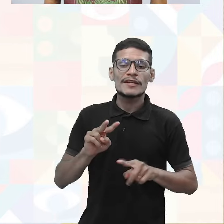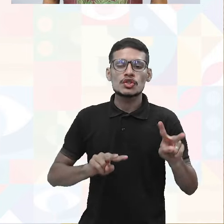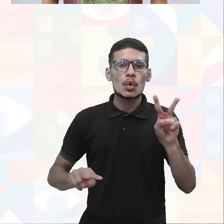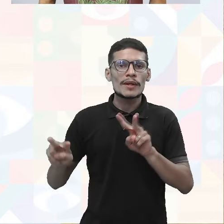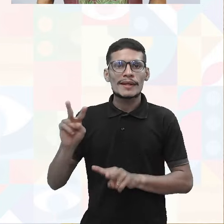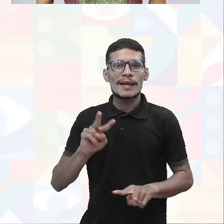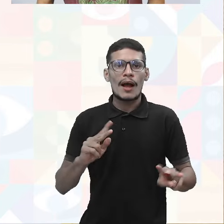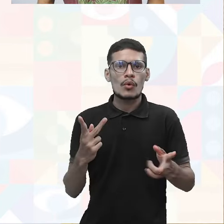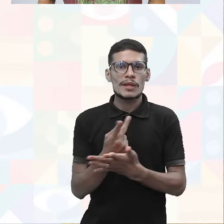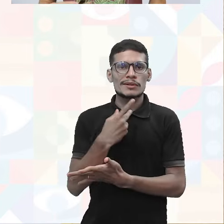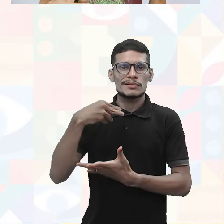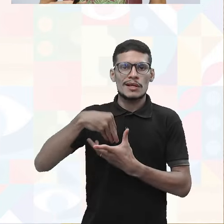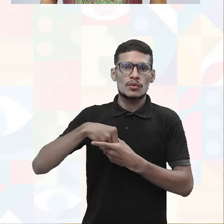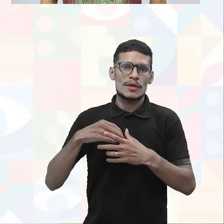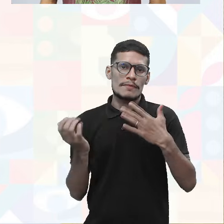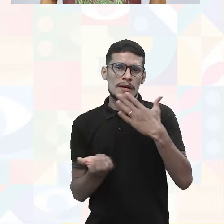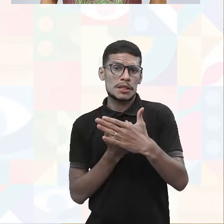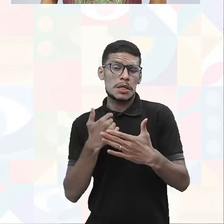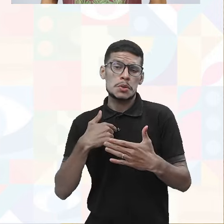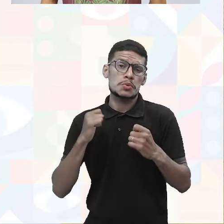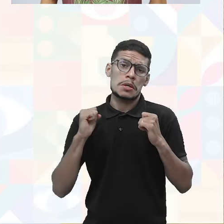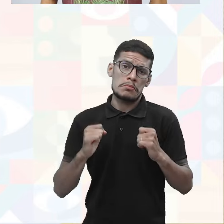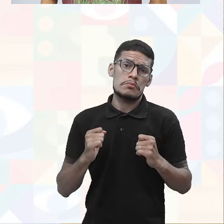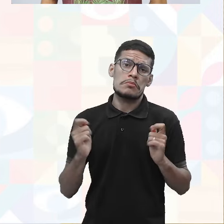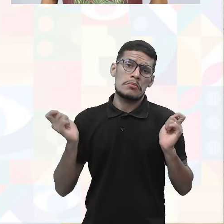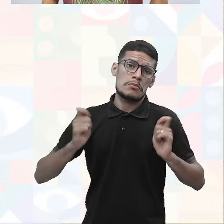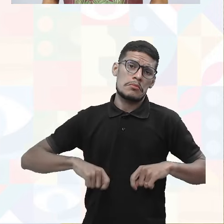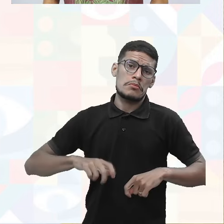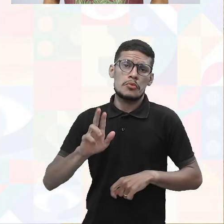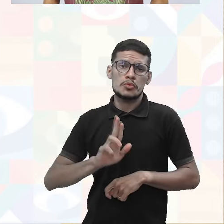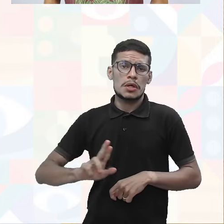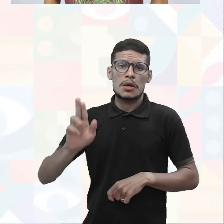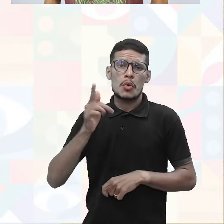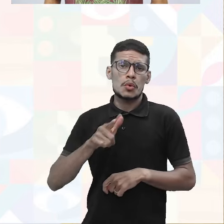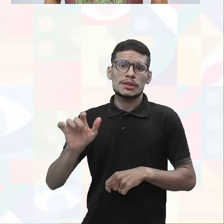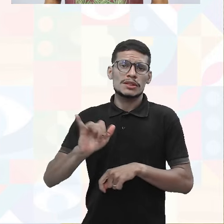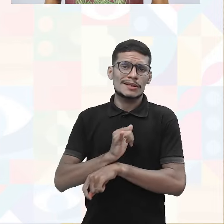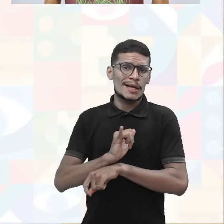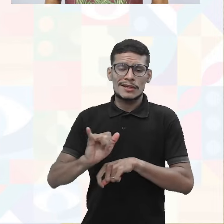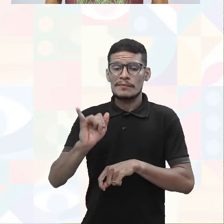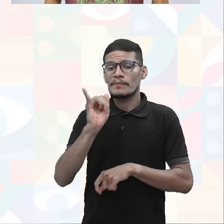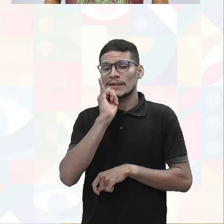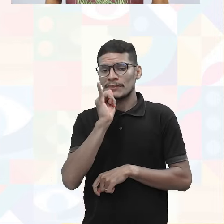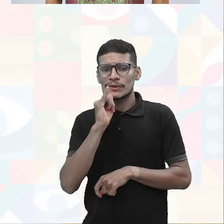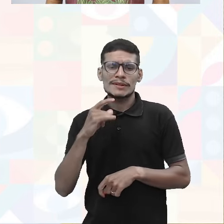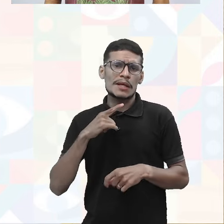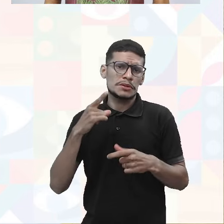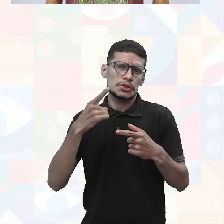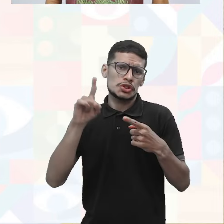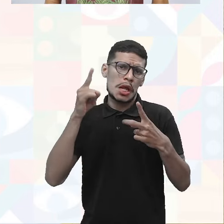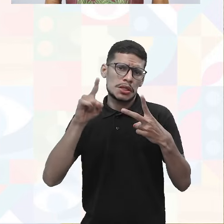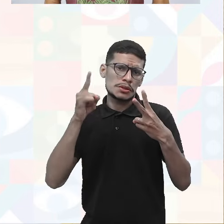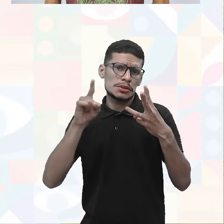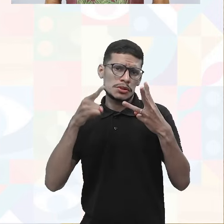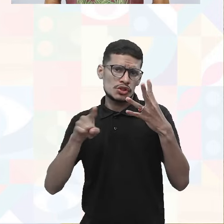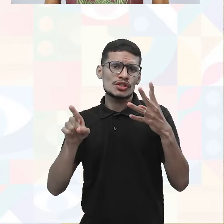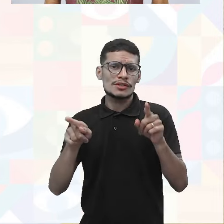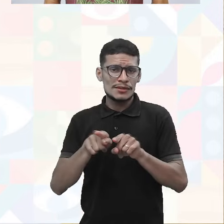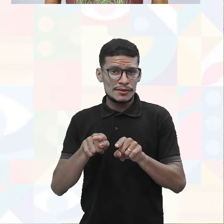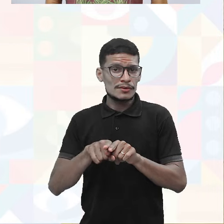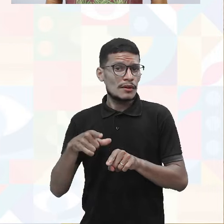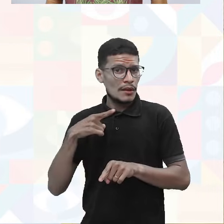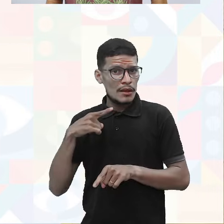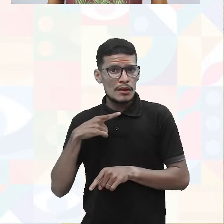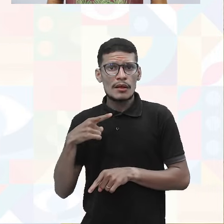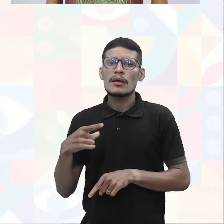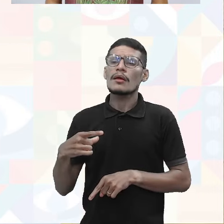eu vou estar utilizando outra técnica dentro dessas inspeções, que aí, a mais comum, vamos dizer, seria o próprio checklist. E aí, eu vou estar estabelecendo